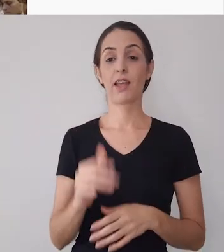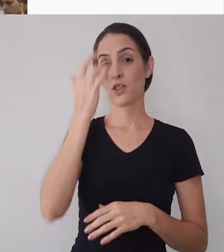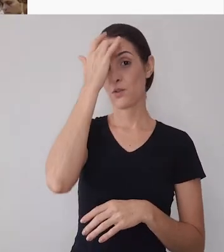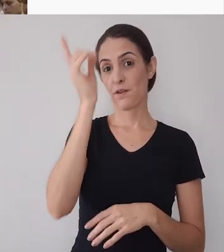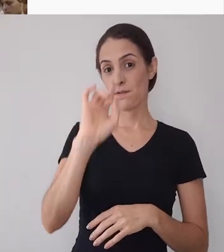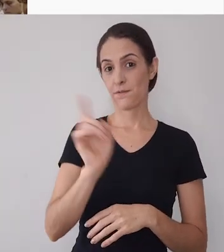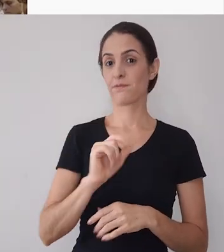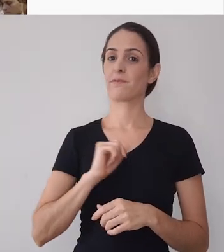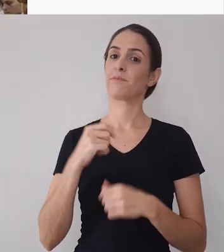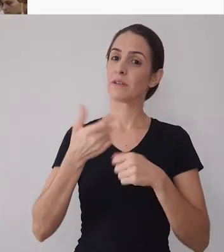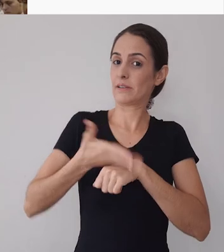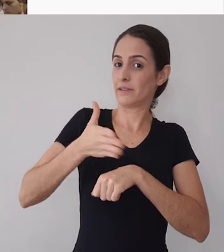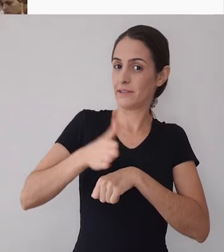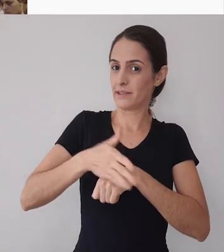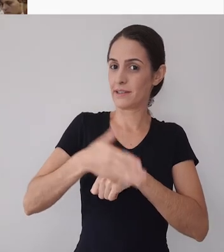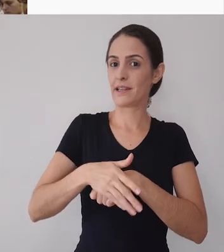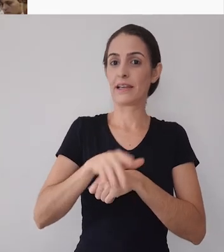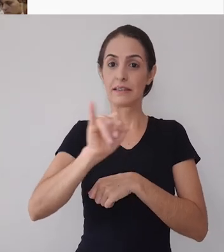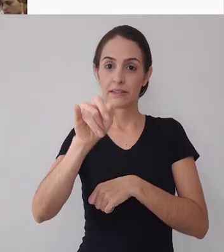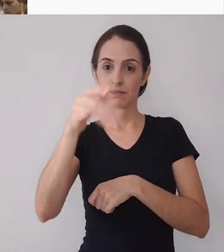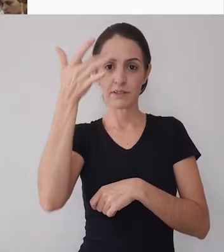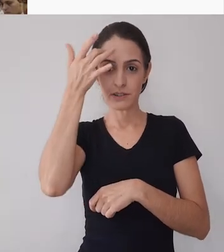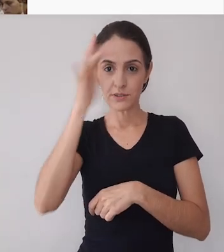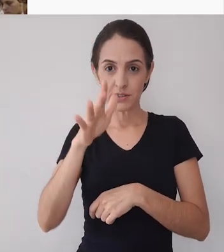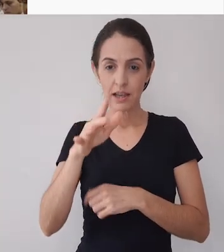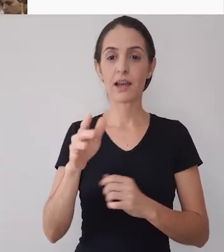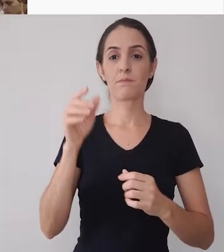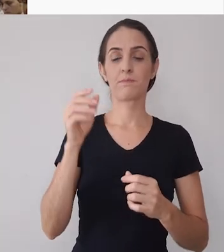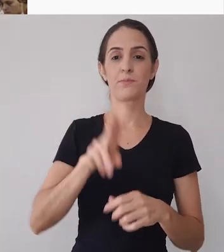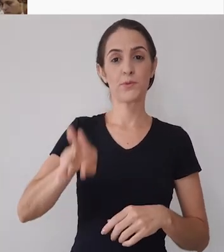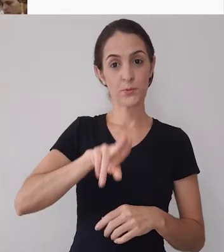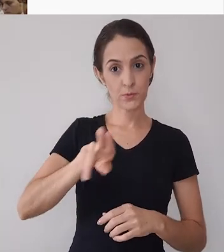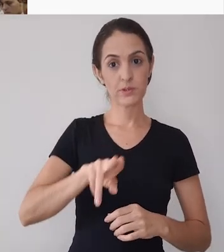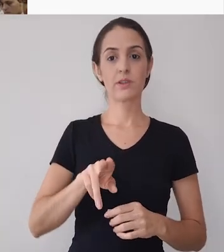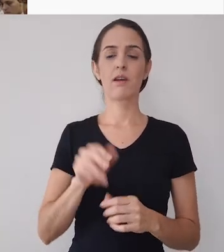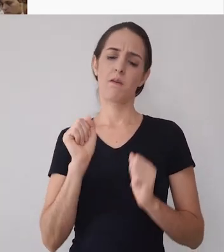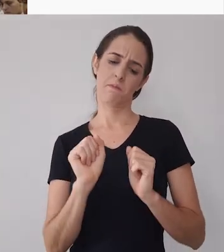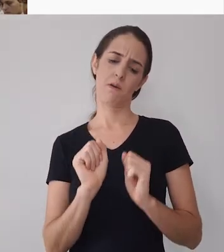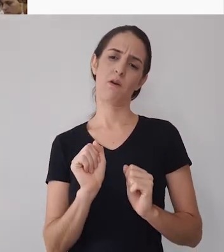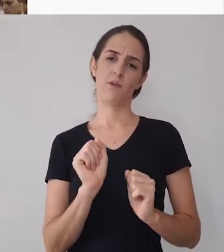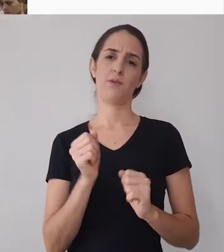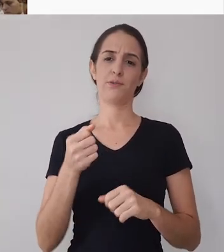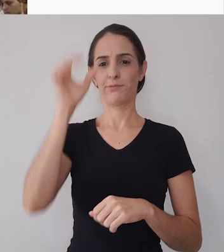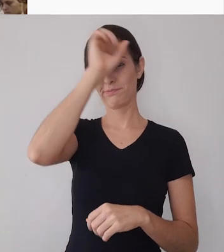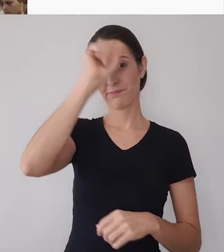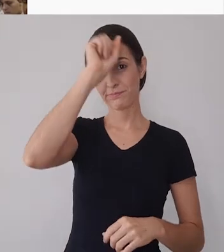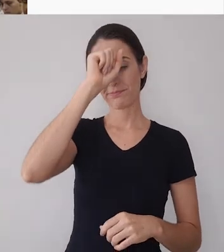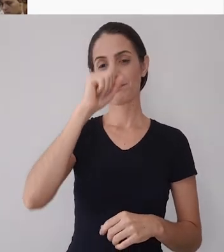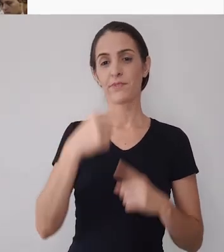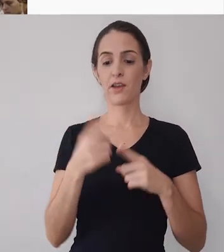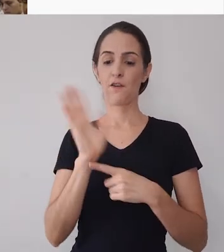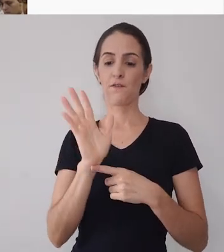funcionalidades mas são poderosas caso você não saiba mexer ainda no editor de vídeo offline tá certo e aí você